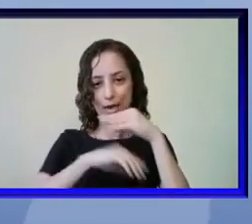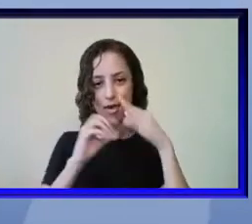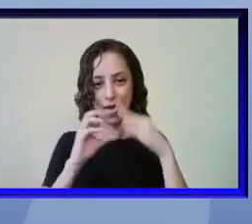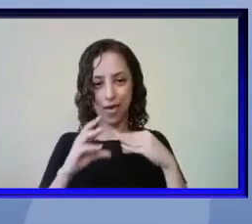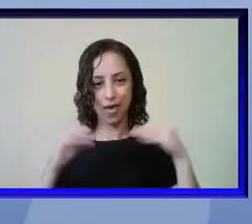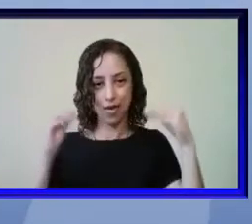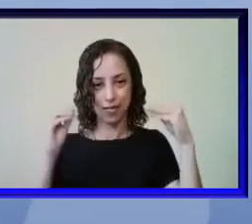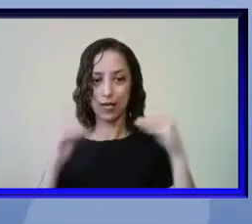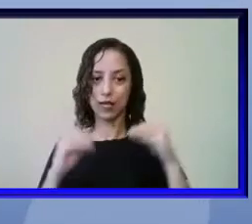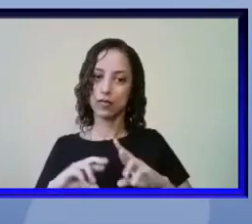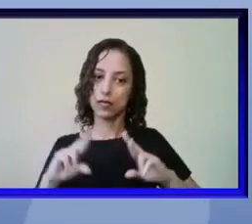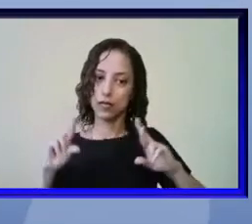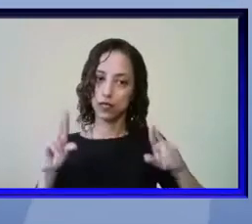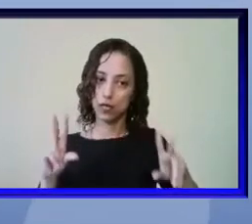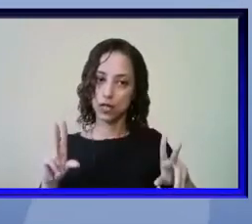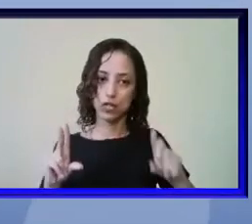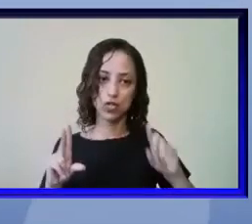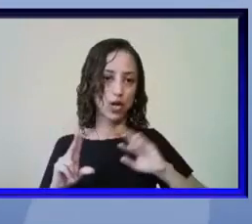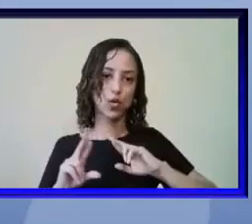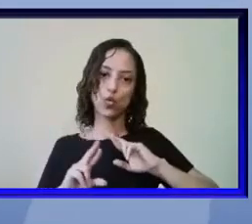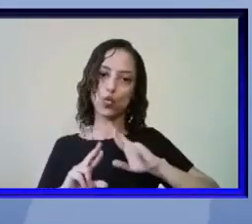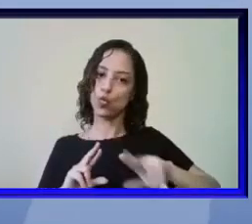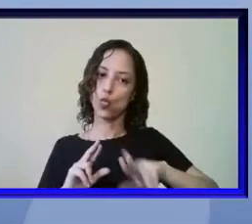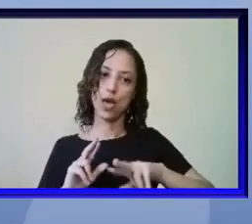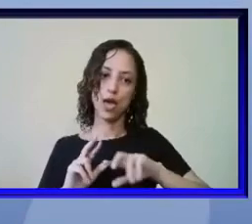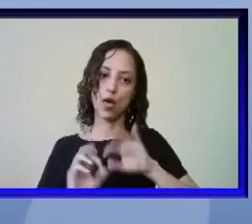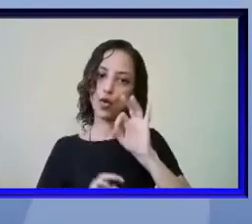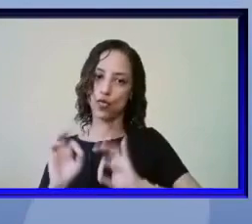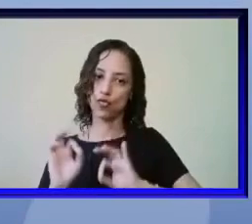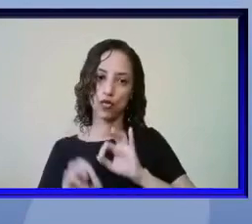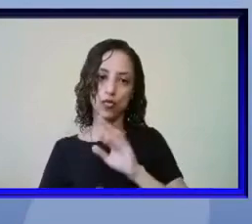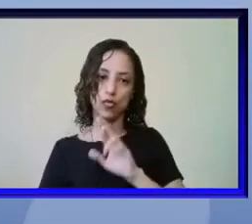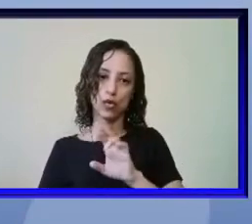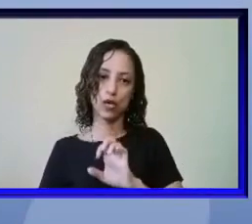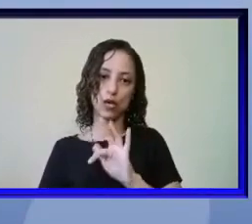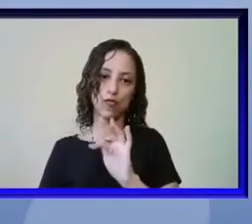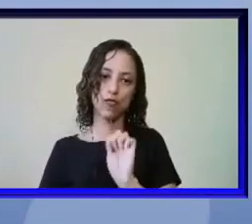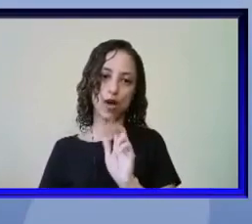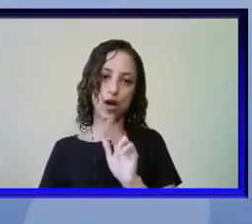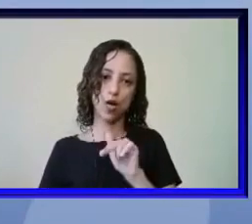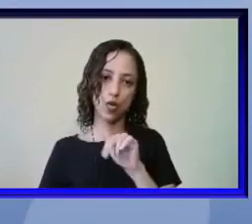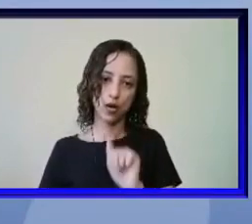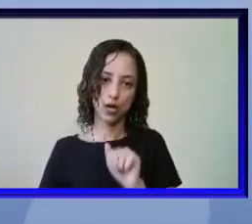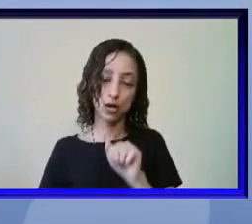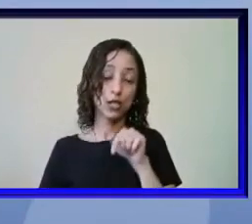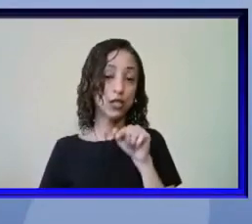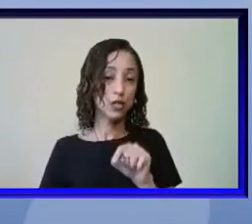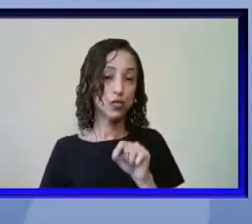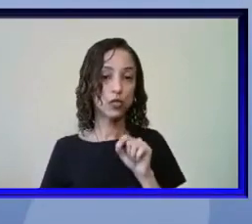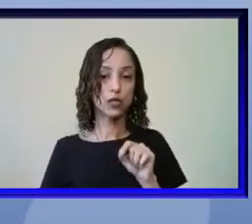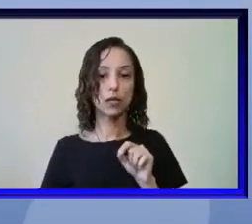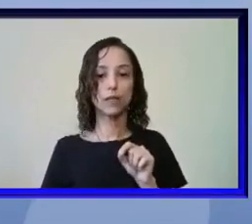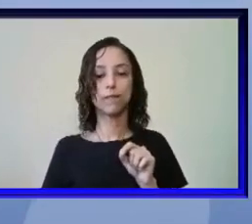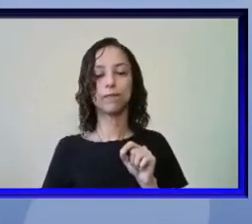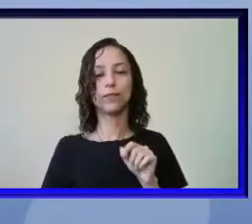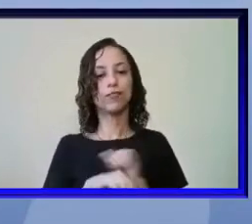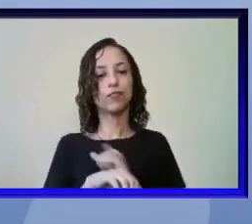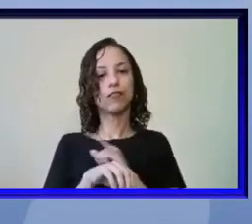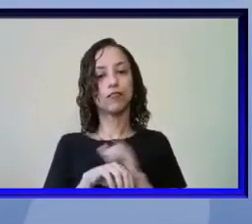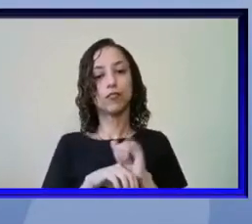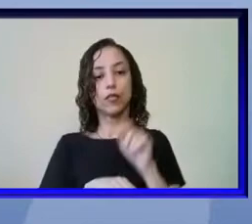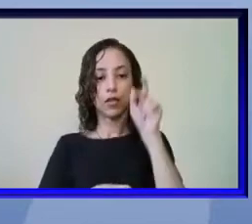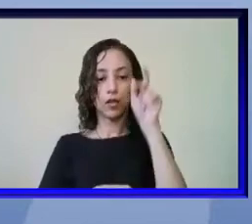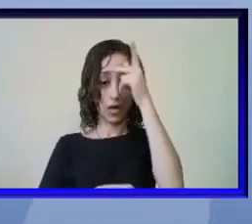isso daí não é programa refauna isso daí é uma articulação que a pessoa faz